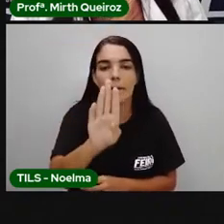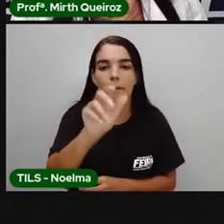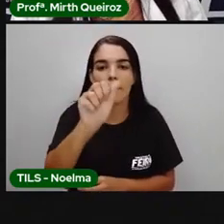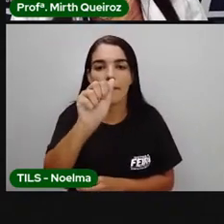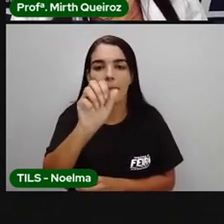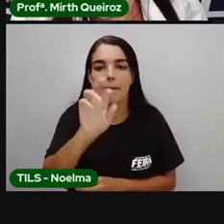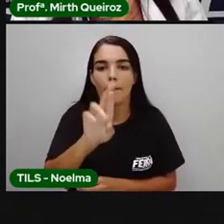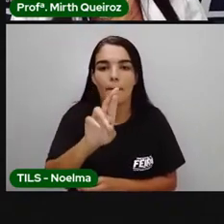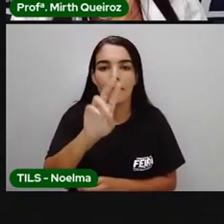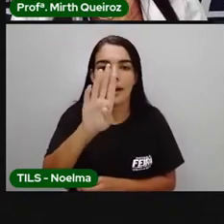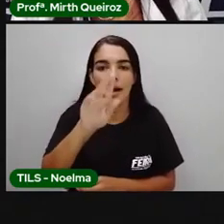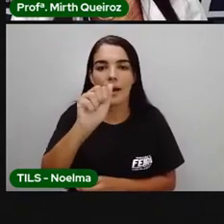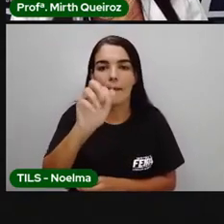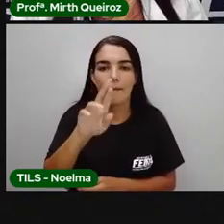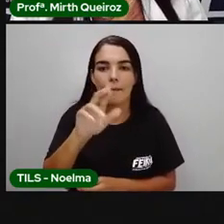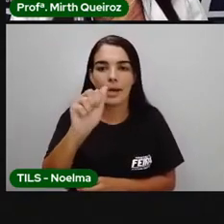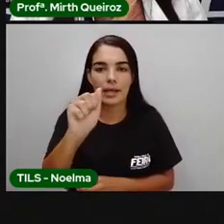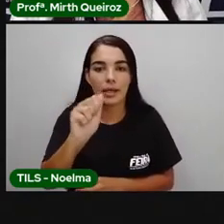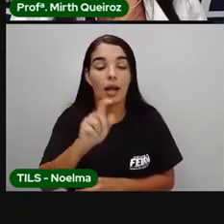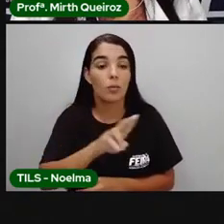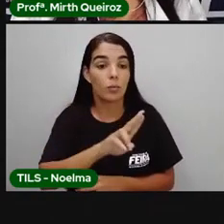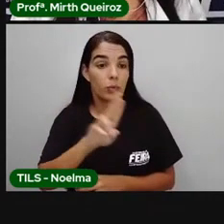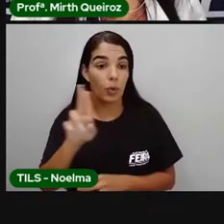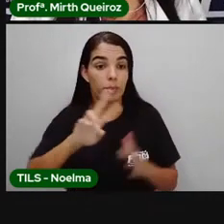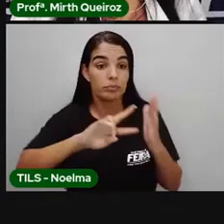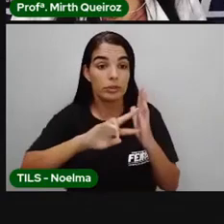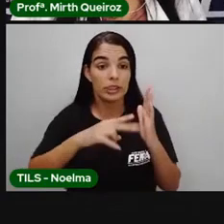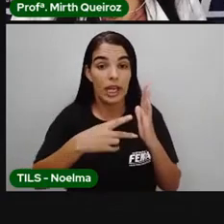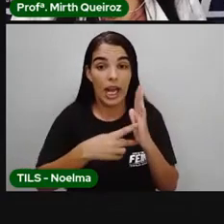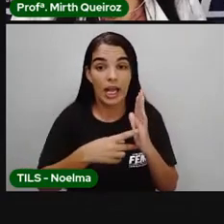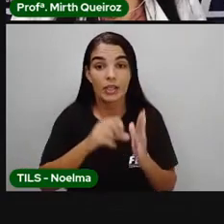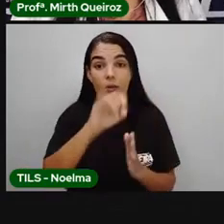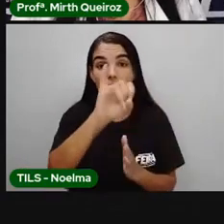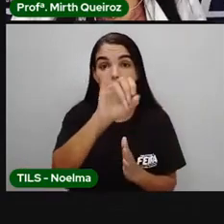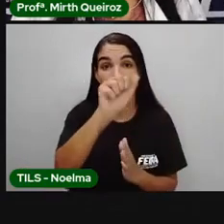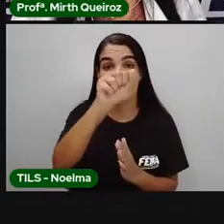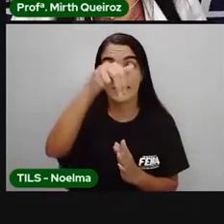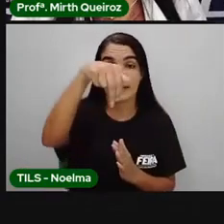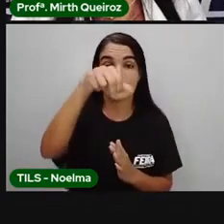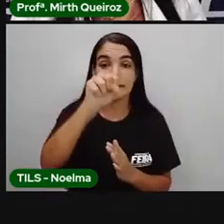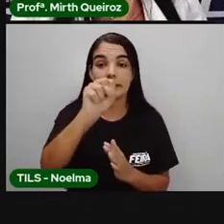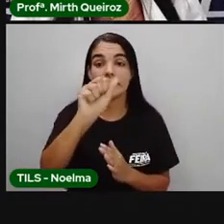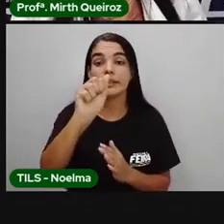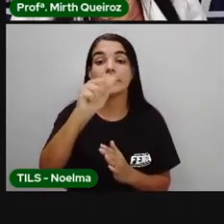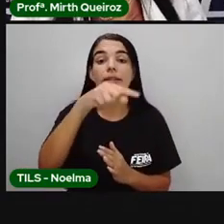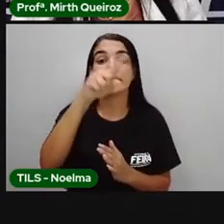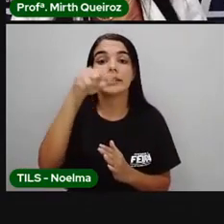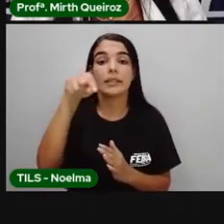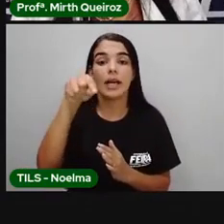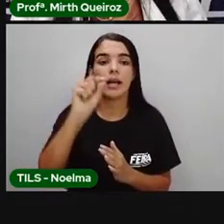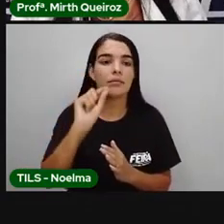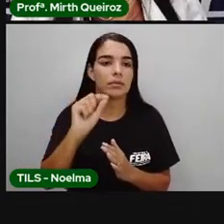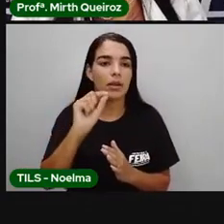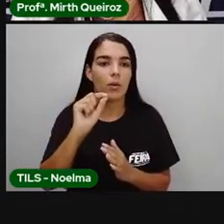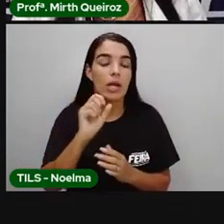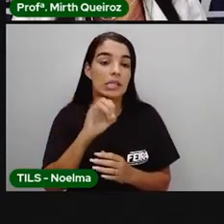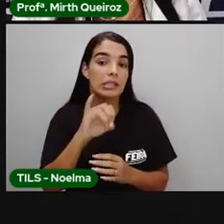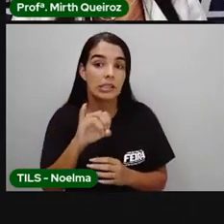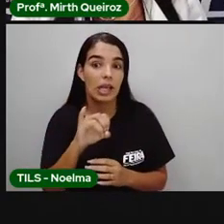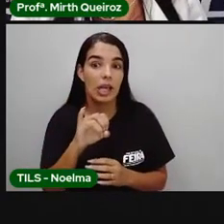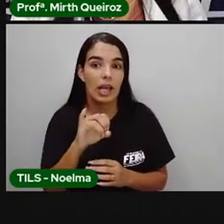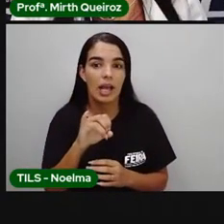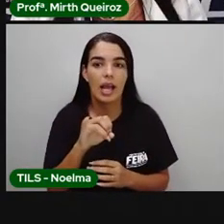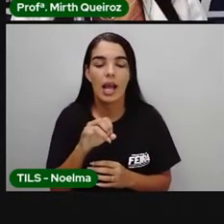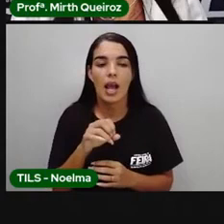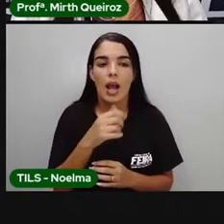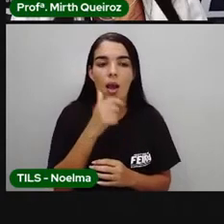Iansã. E quando eles rezavam para Nossa Senhora da Conceição, eles estavam cultuando Iemanjá.